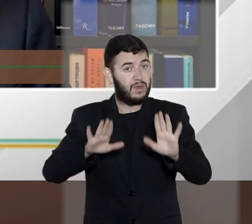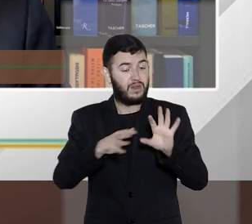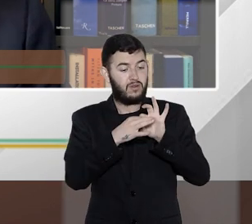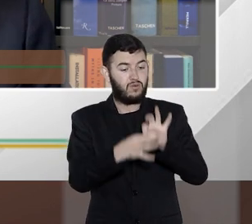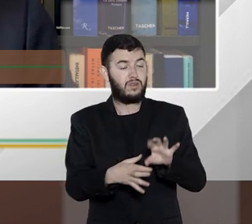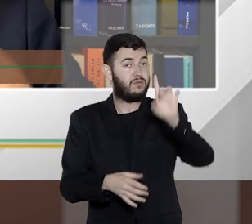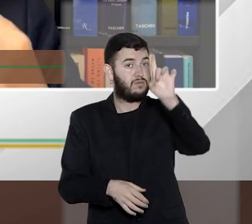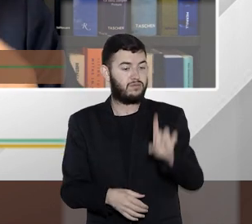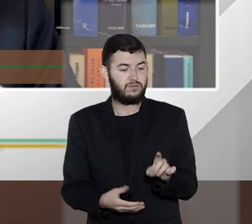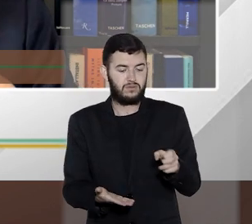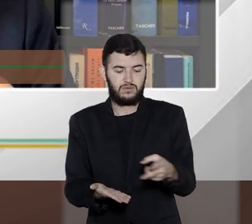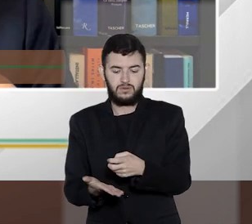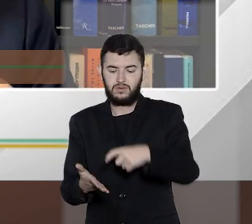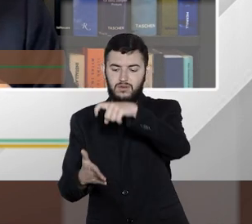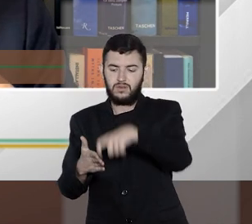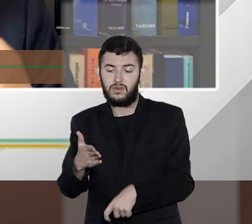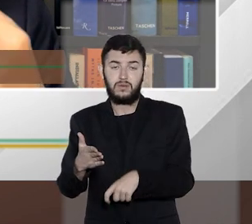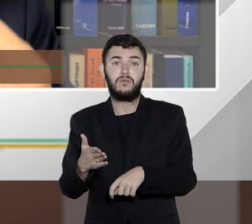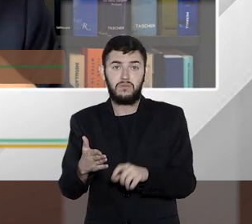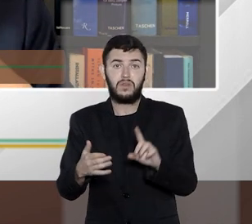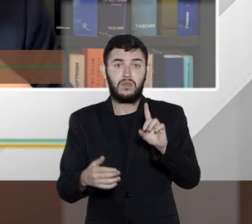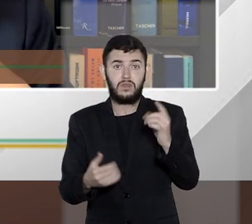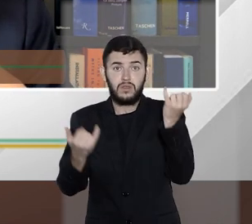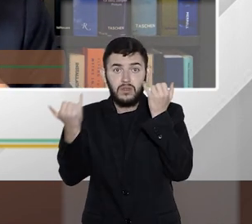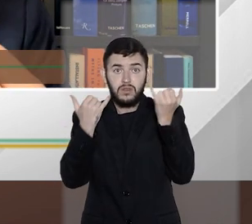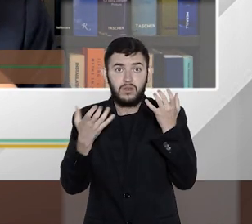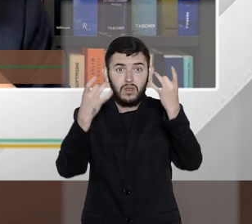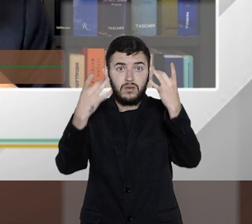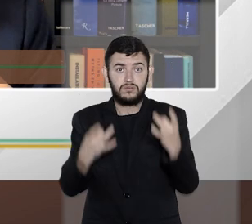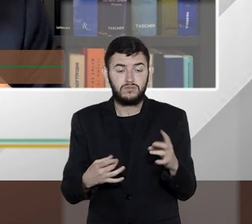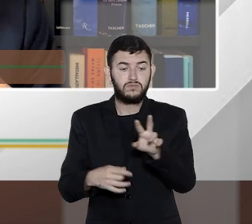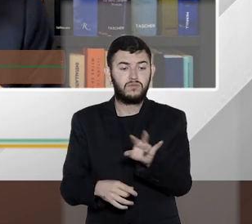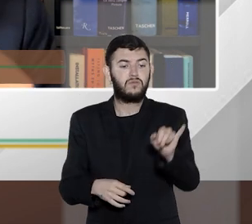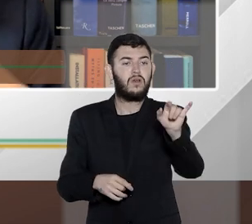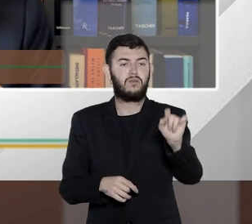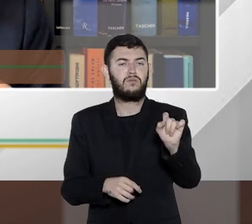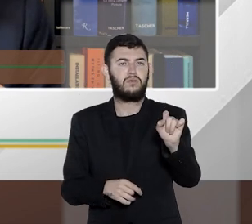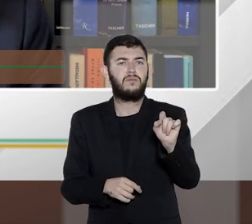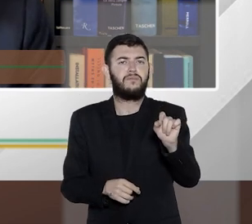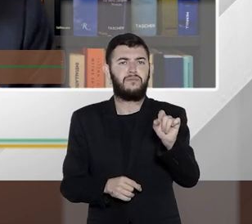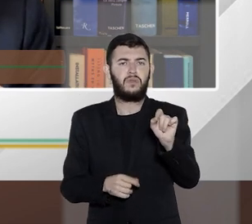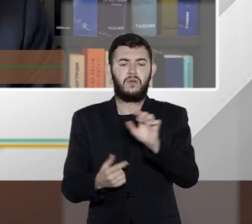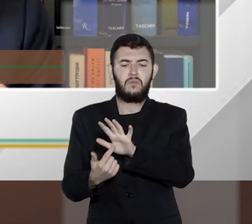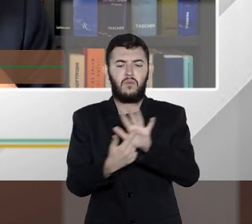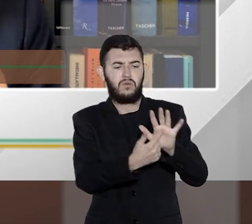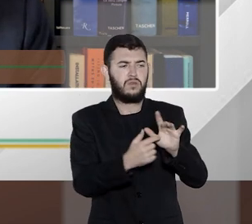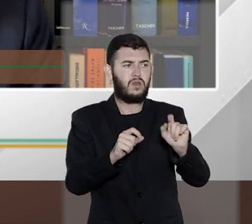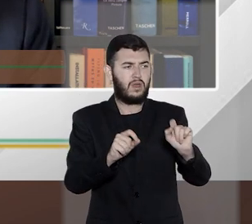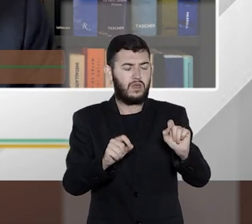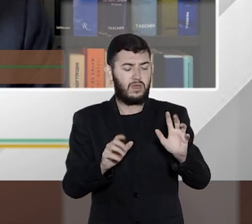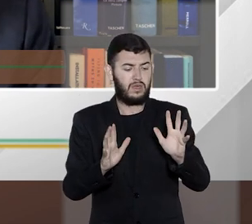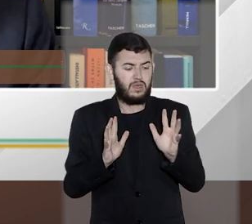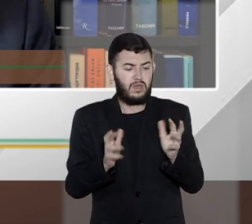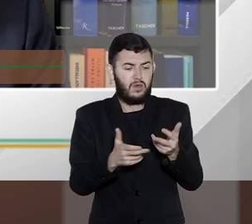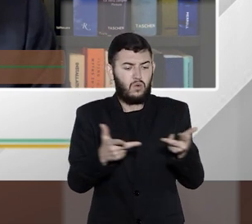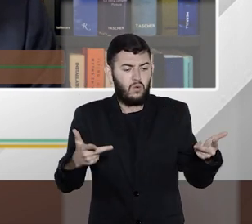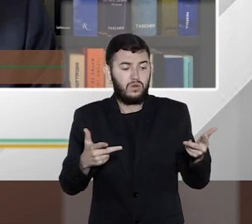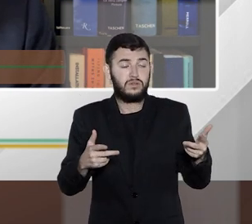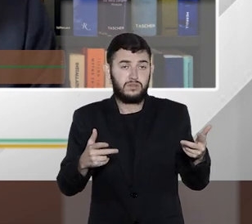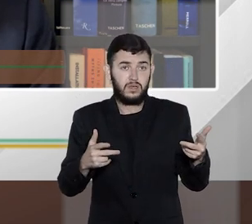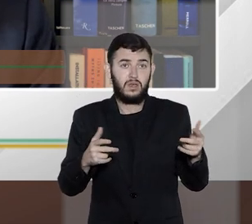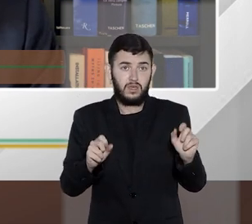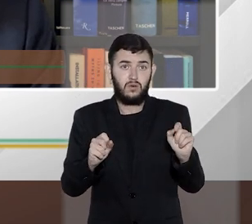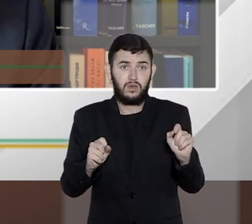vão ser tratados para aferir índices de riqueza que serão visualizados, a partir da sua capacidade contributiva, pelas